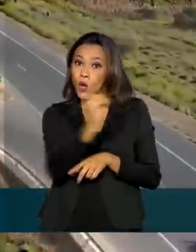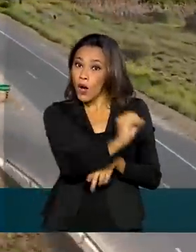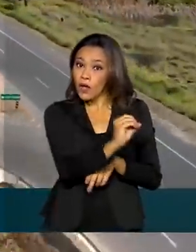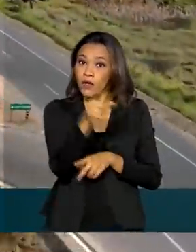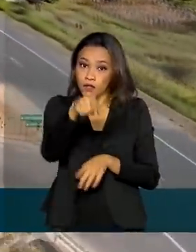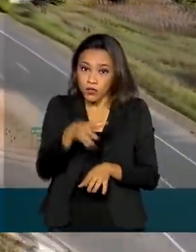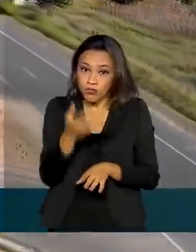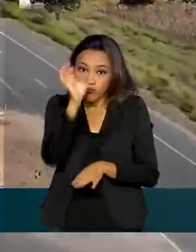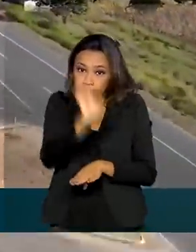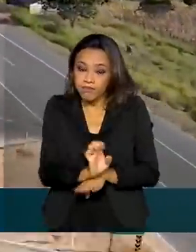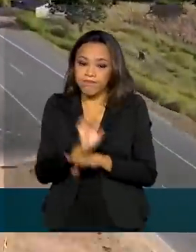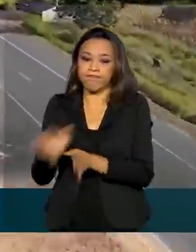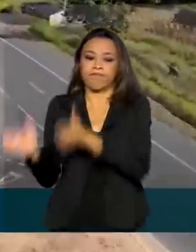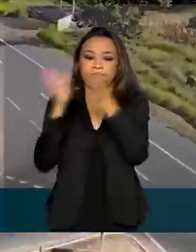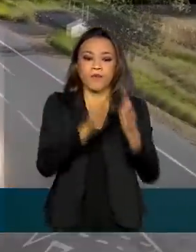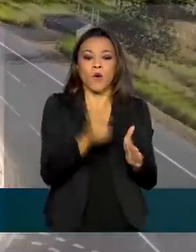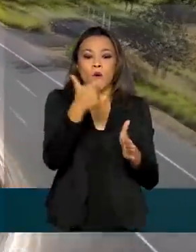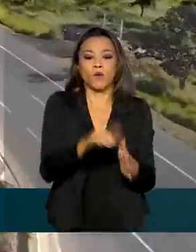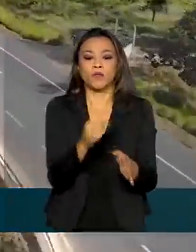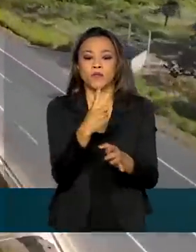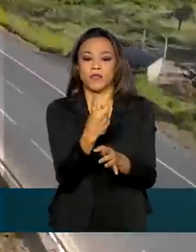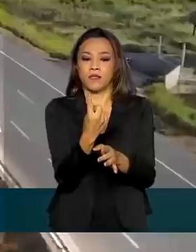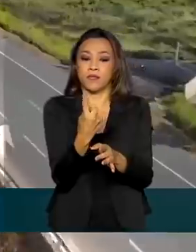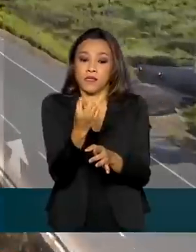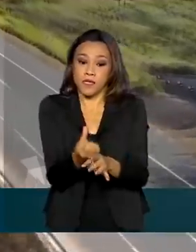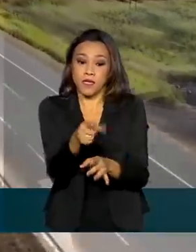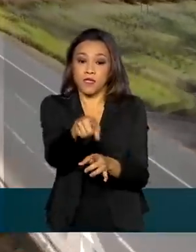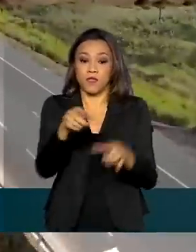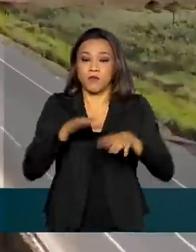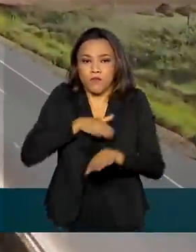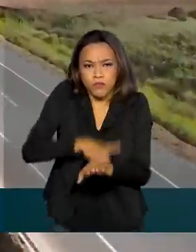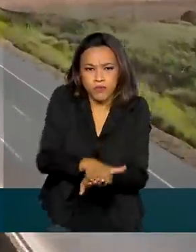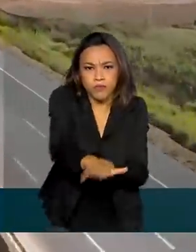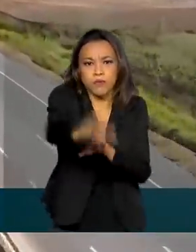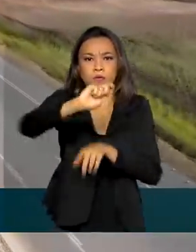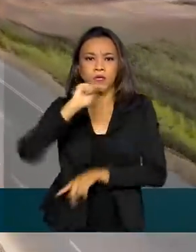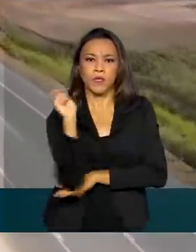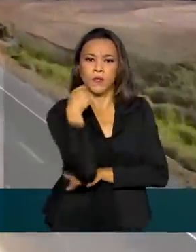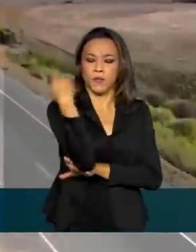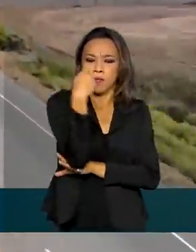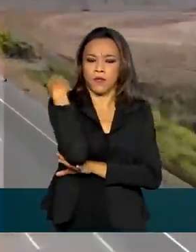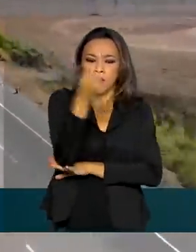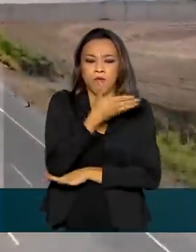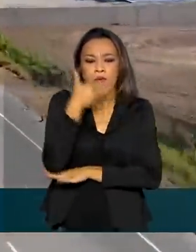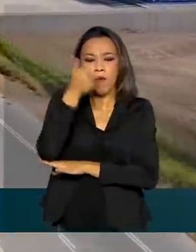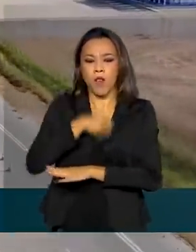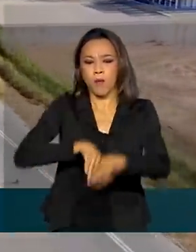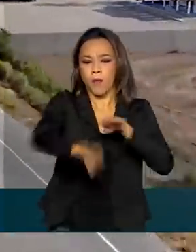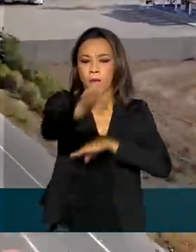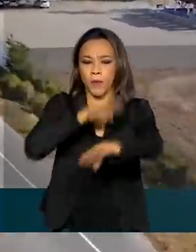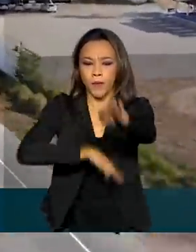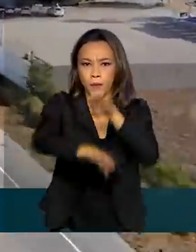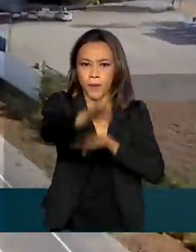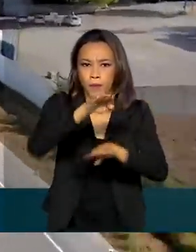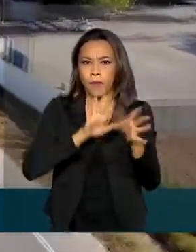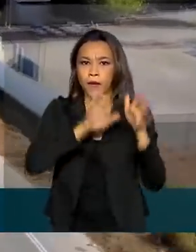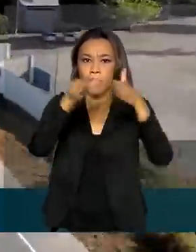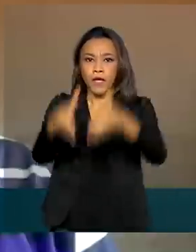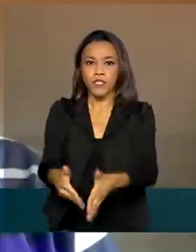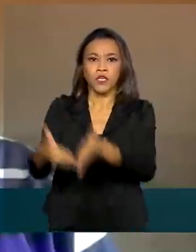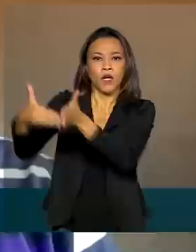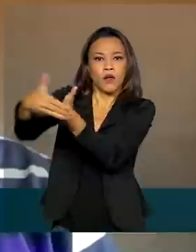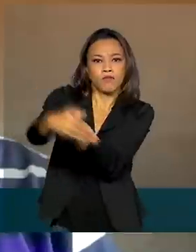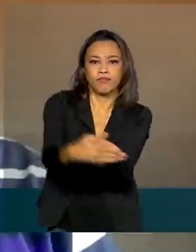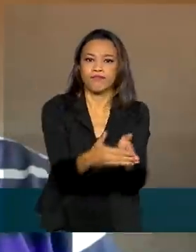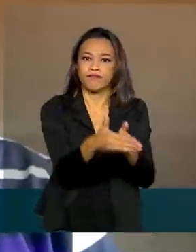a duplicação da BR-116 no Rio Grande do Sul vai aumentar a capacidade de veículos no acesso ao porto do Rio Grande.